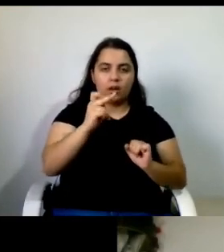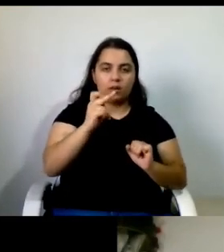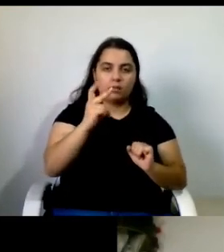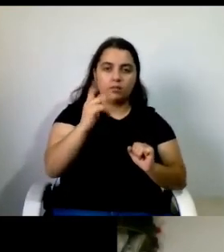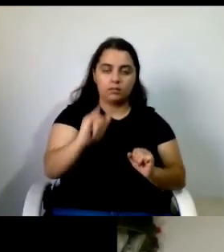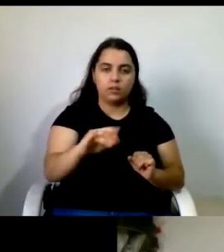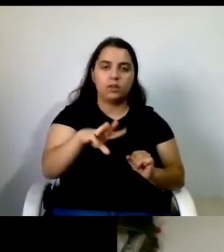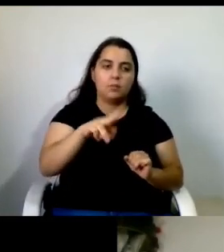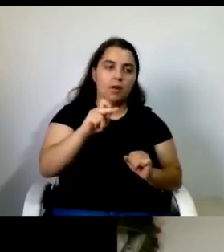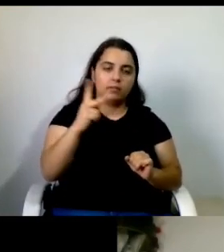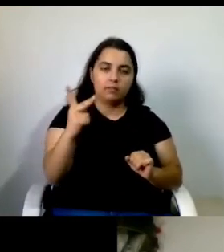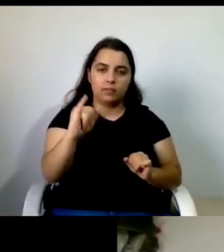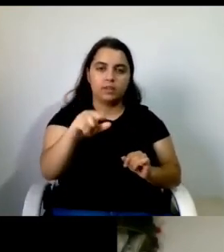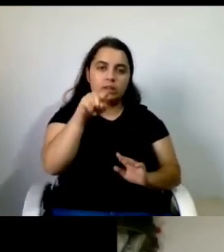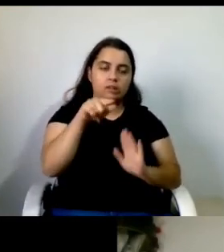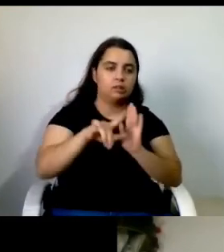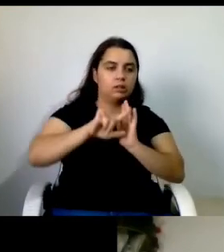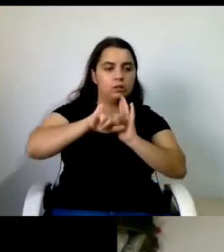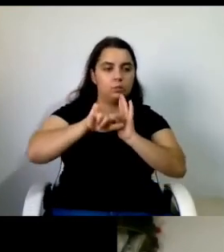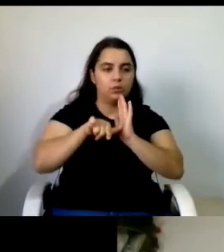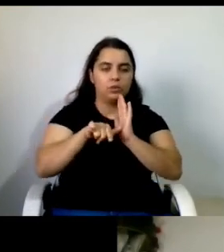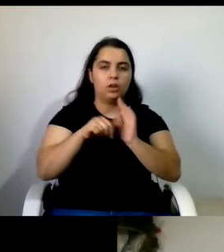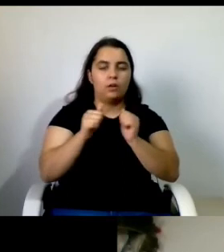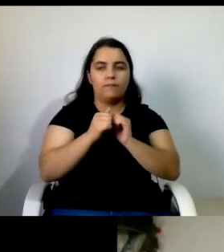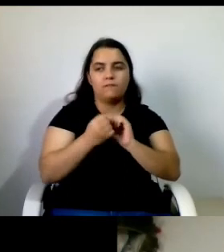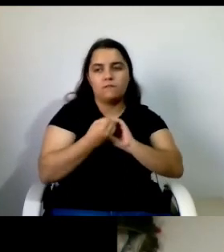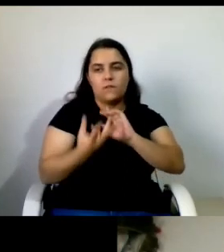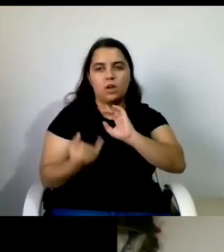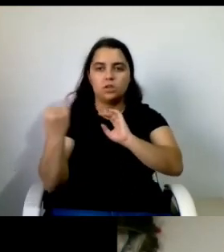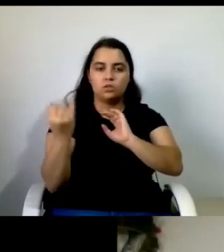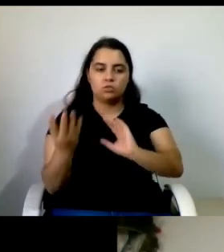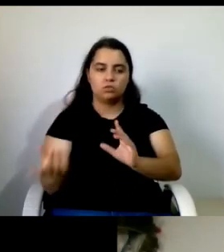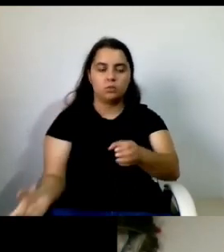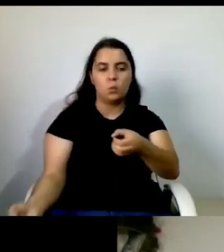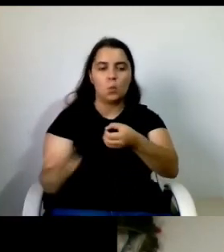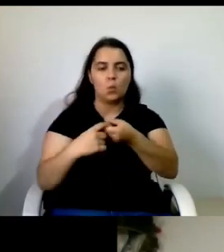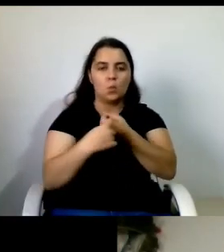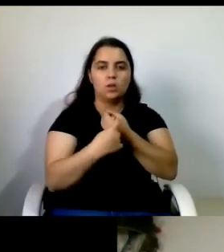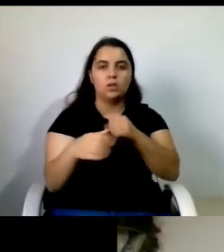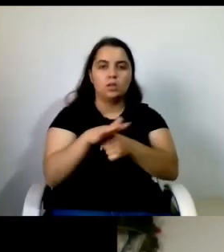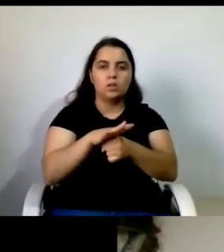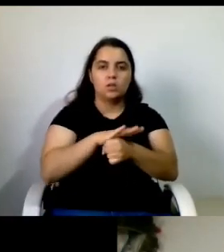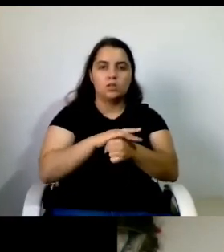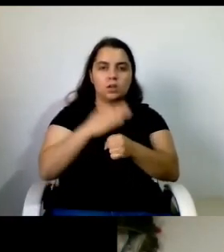projeto que muitas instituições aderiram e neste caso a deficiência intelectual menos